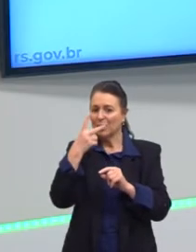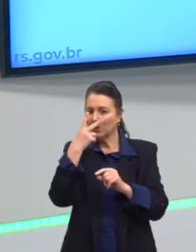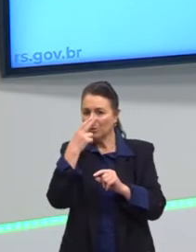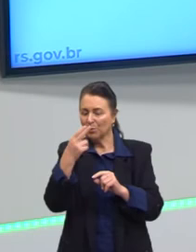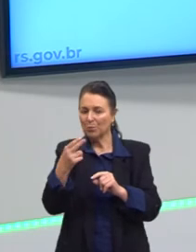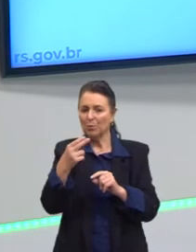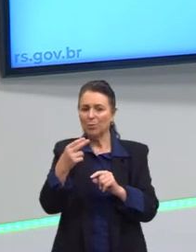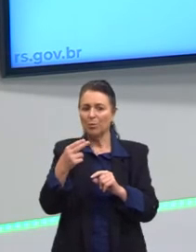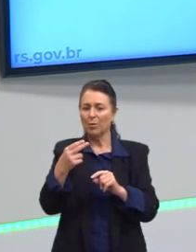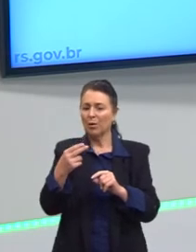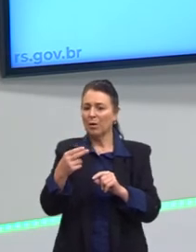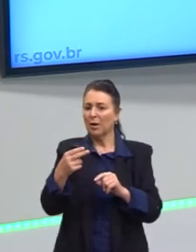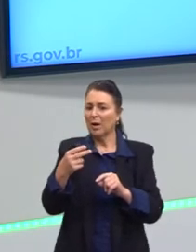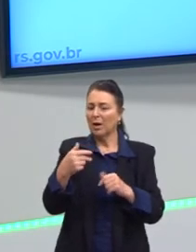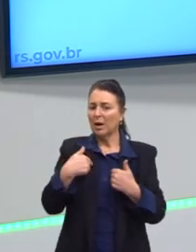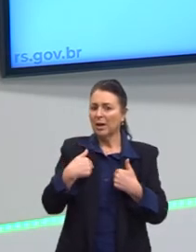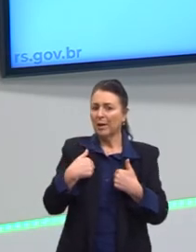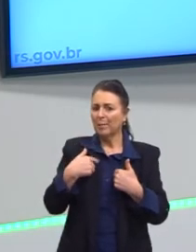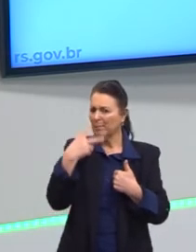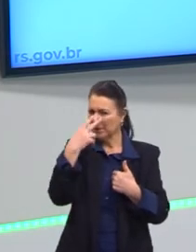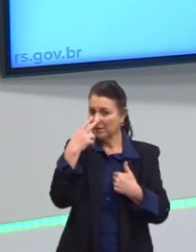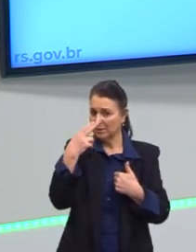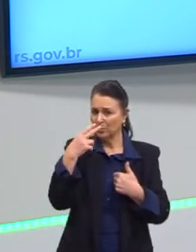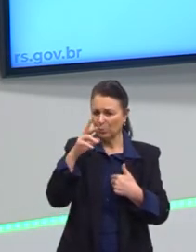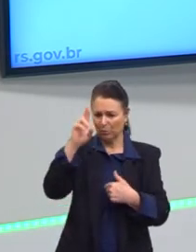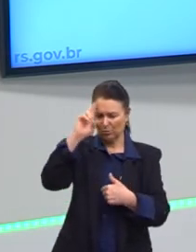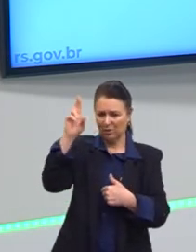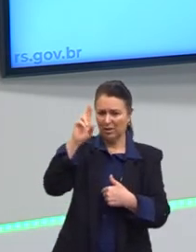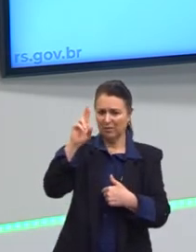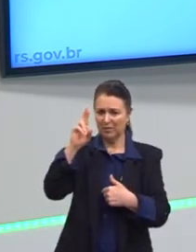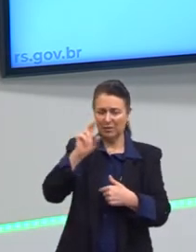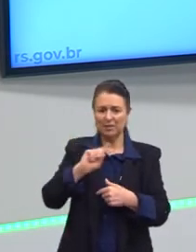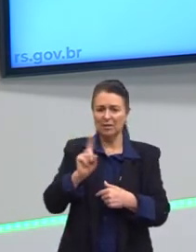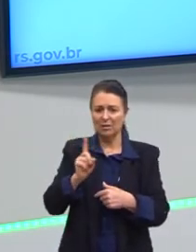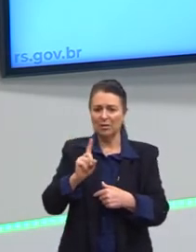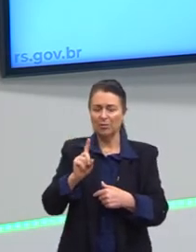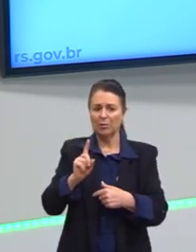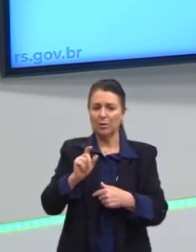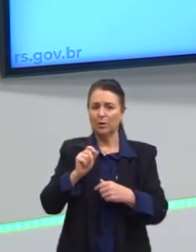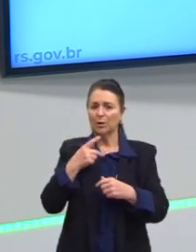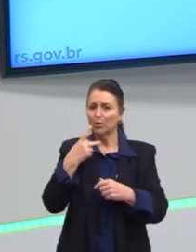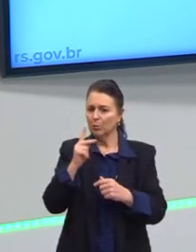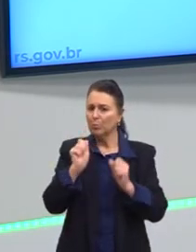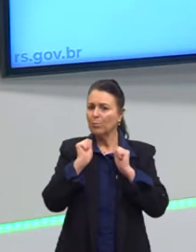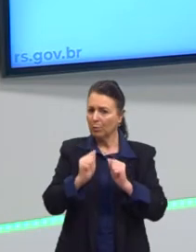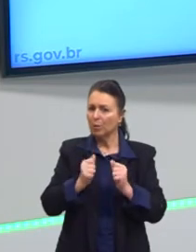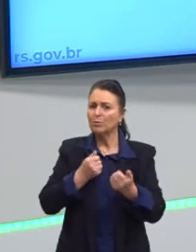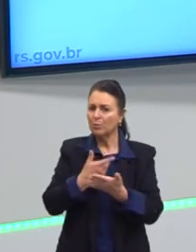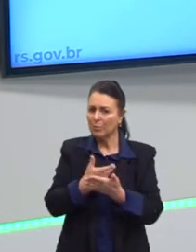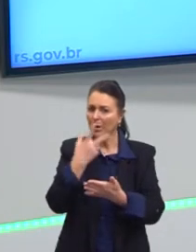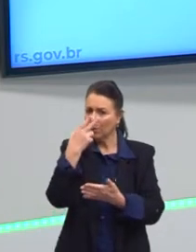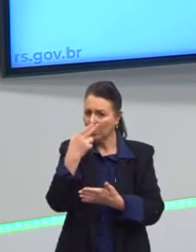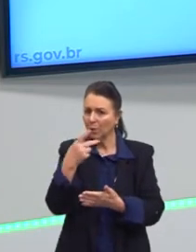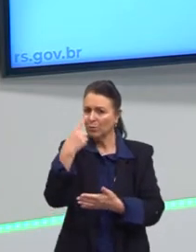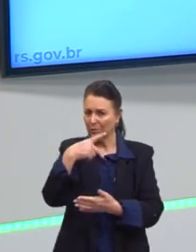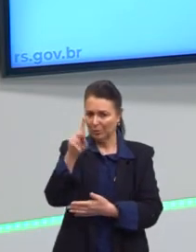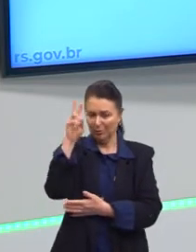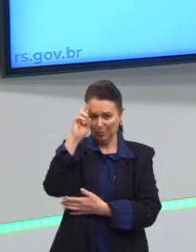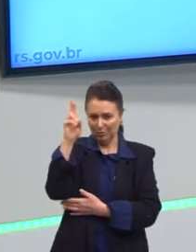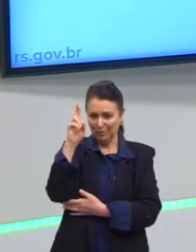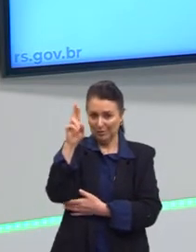existe essa diferença entre empregado e patrão. Você pode consumir, você pode comprar as mesmas coisas que o patrão compra. Então